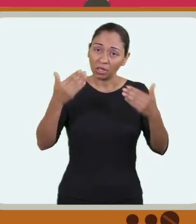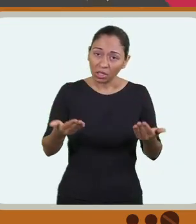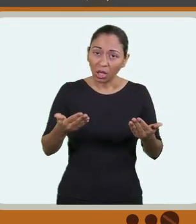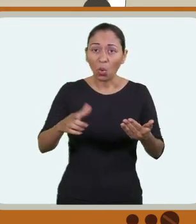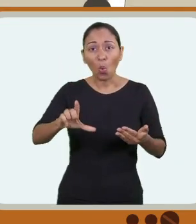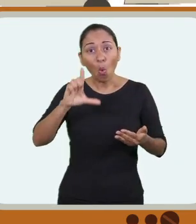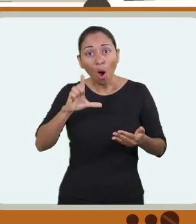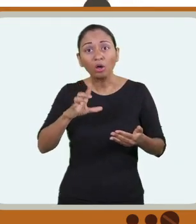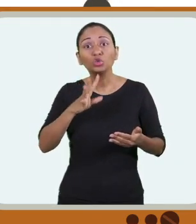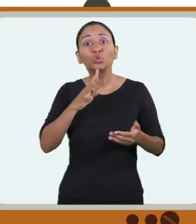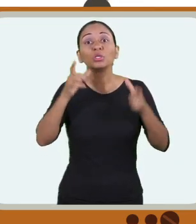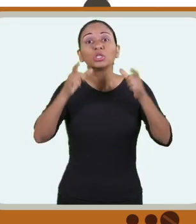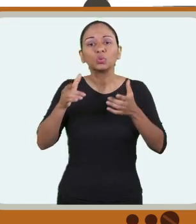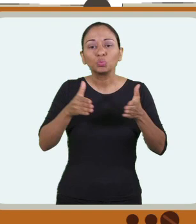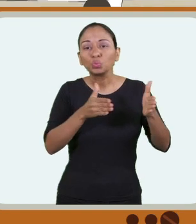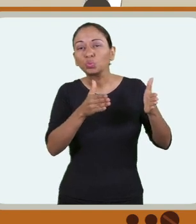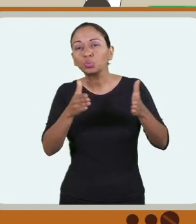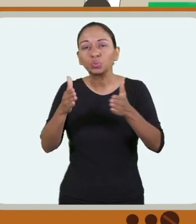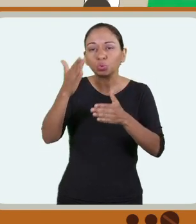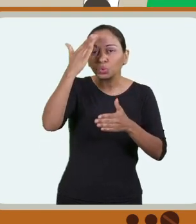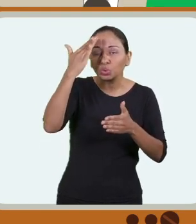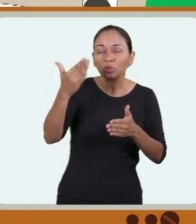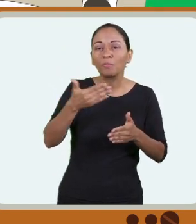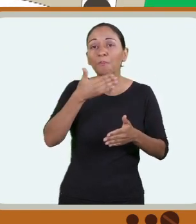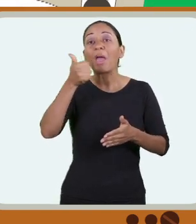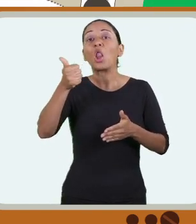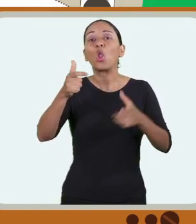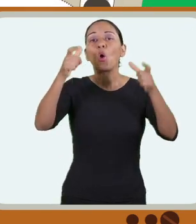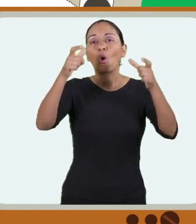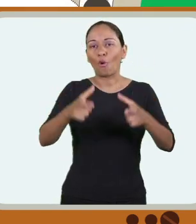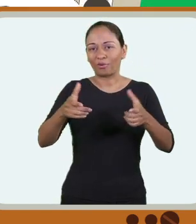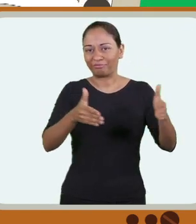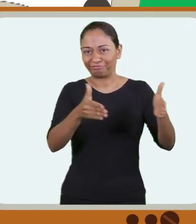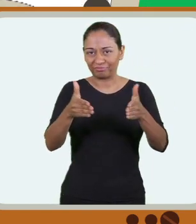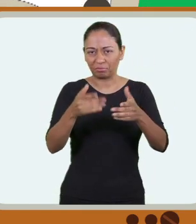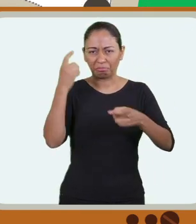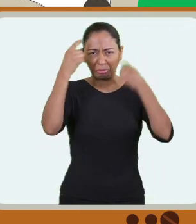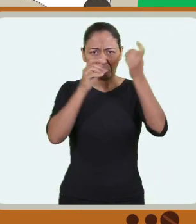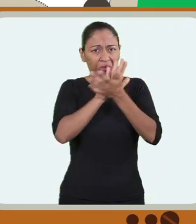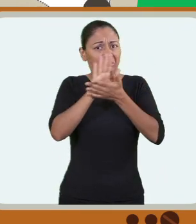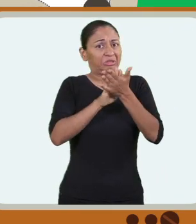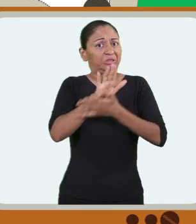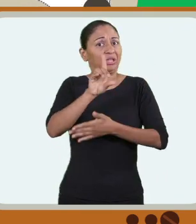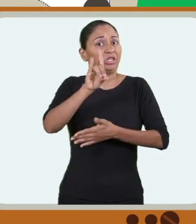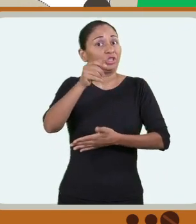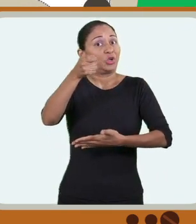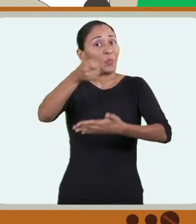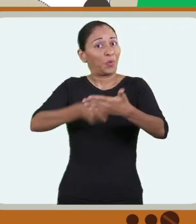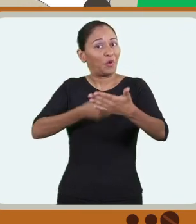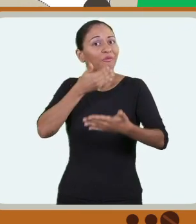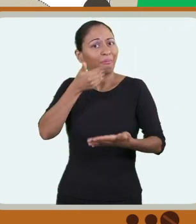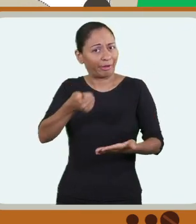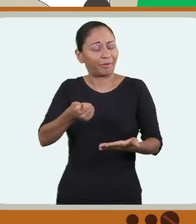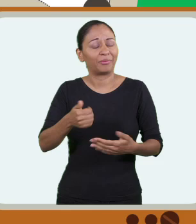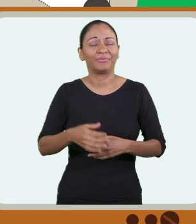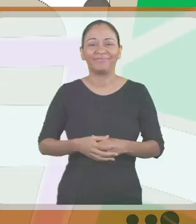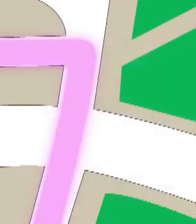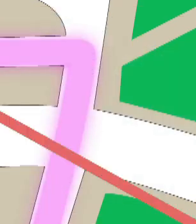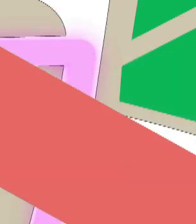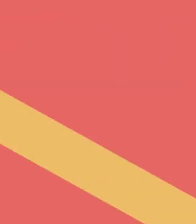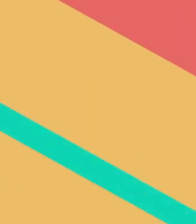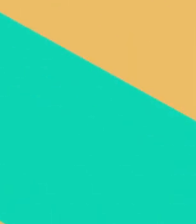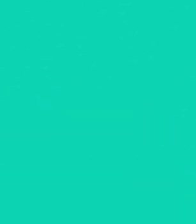Então, faça o trajeto antes do dia do exame e escolha o melhor caminho. Quanto menos preocupação no dia da prova, melhor, não é?